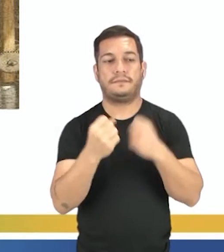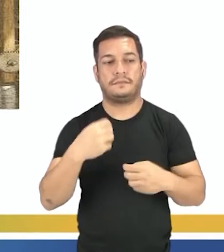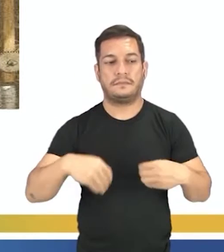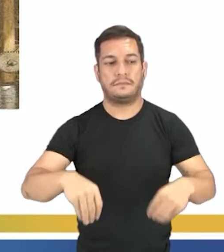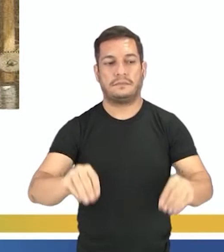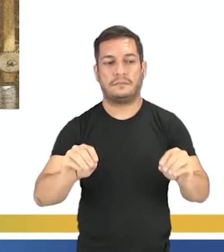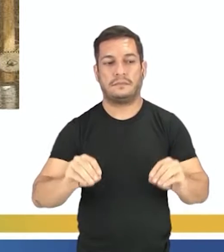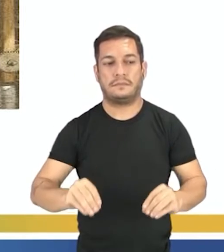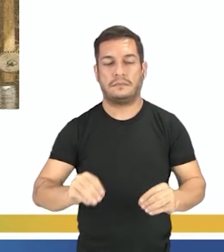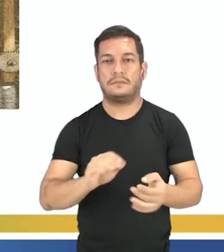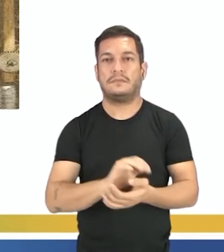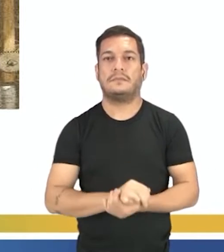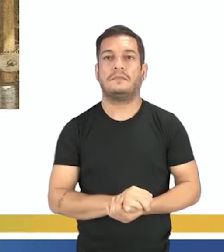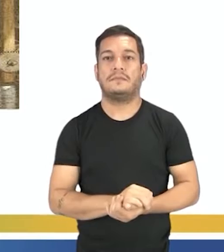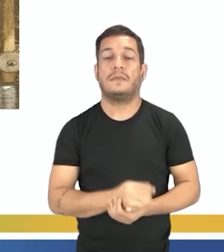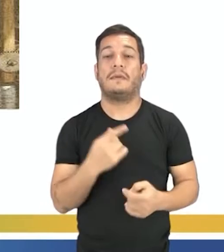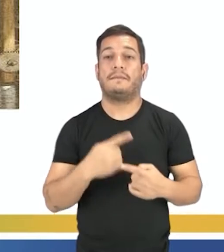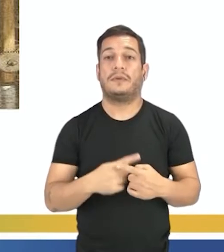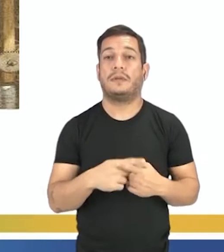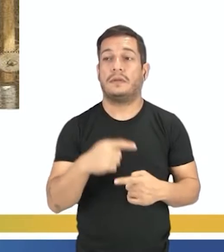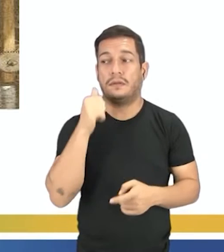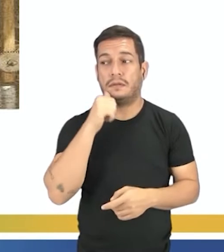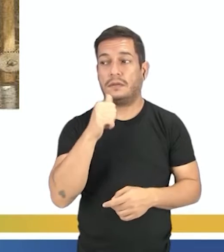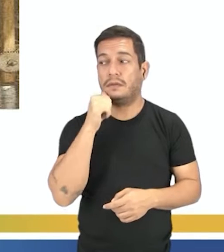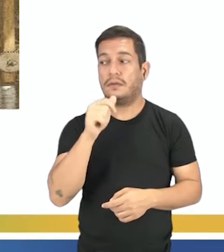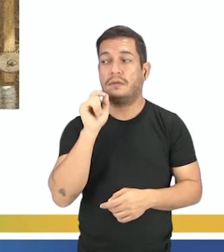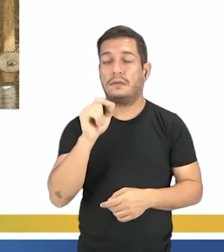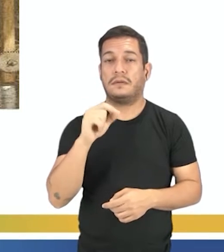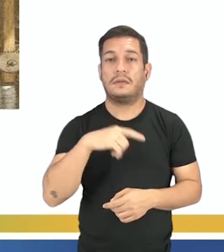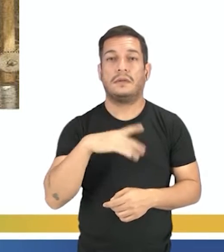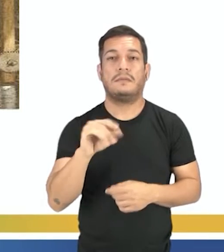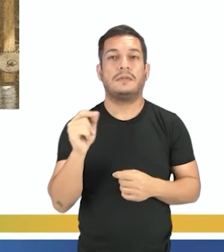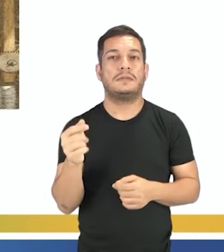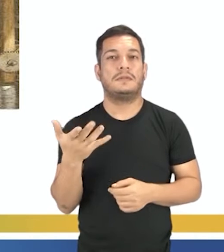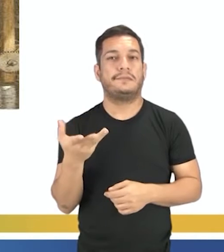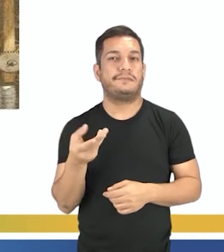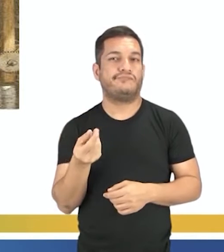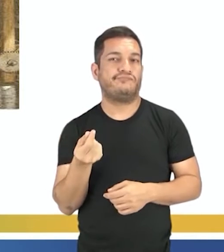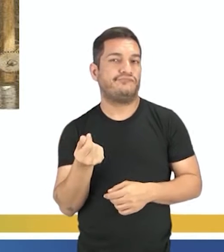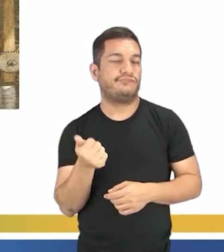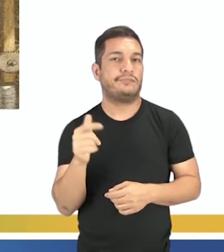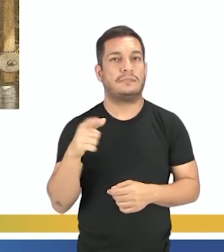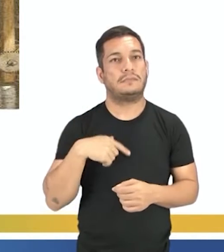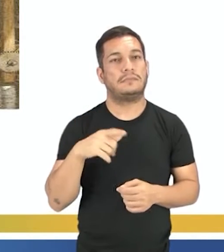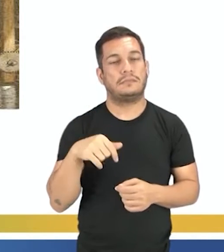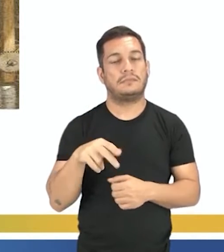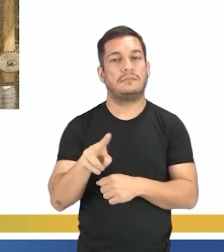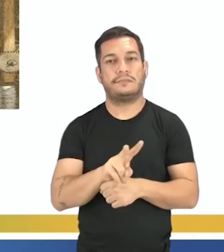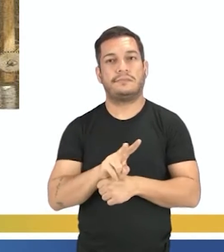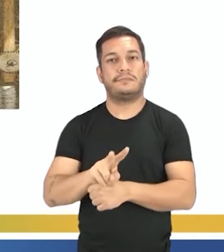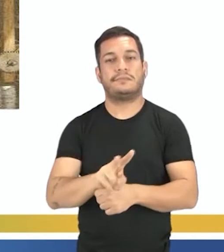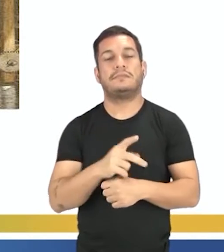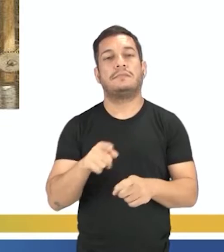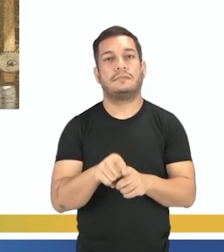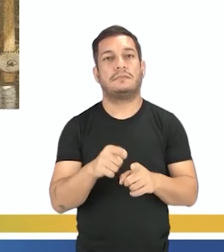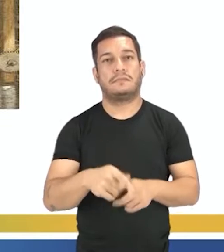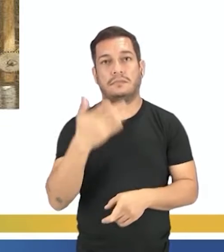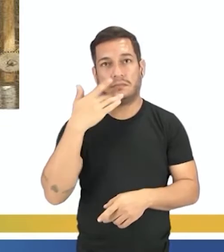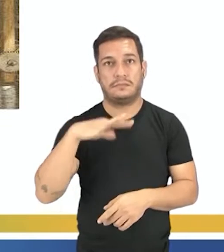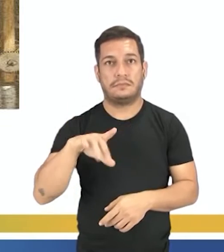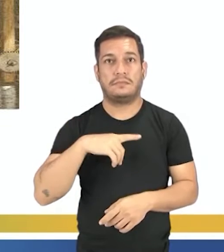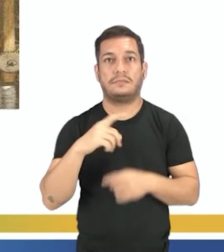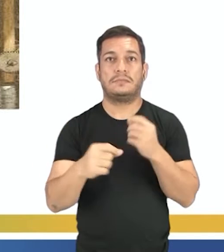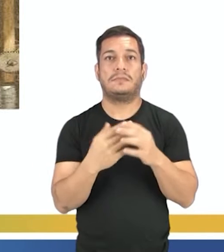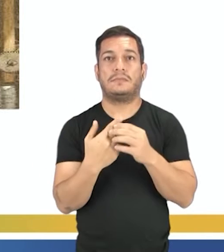tecido. Por quê? Porque as mulheres eram mais delicadas para lidar com isso. E as crianças tinham os